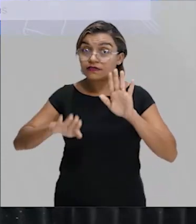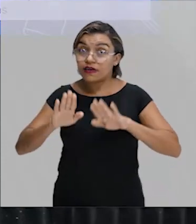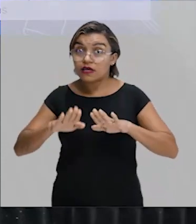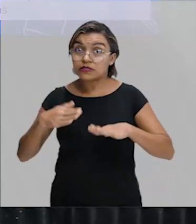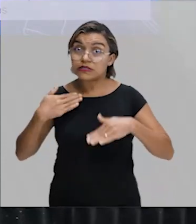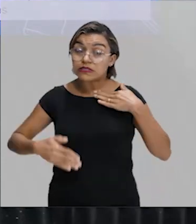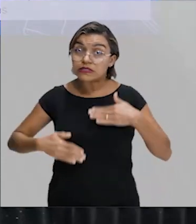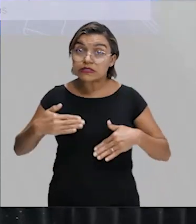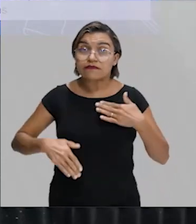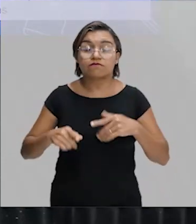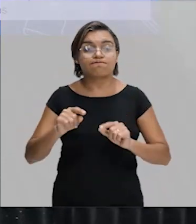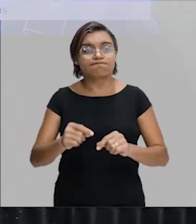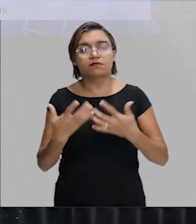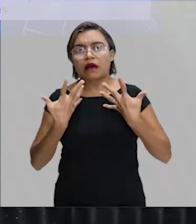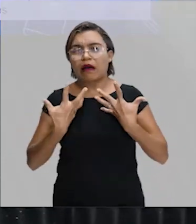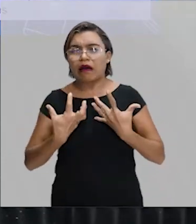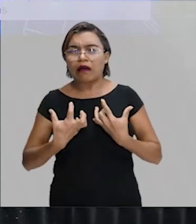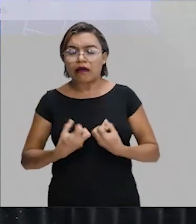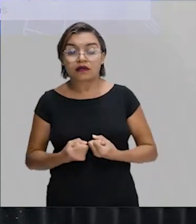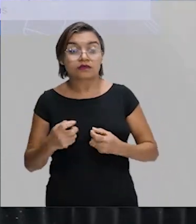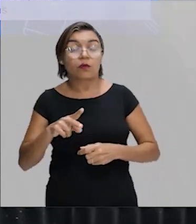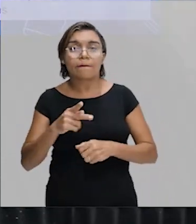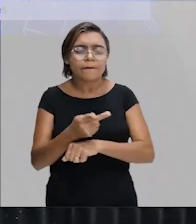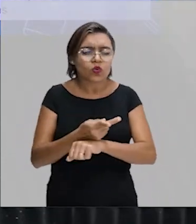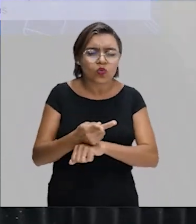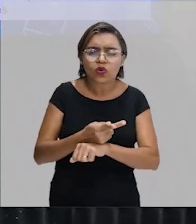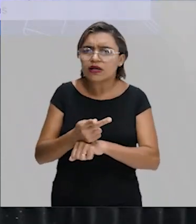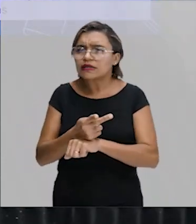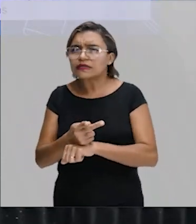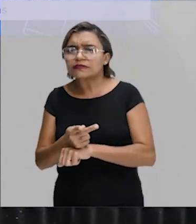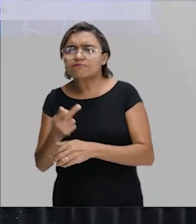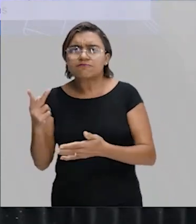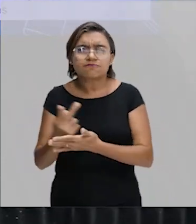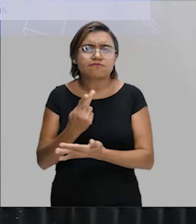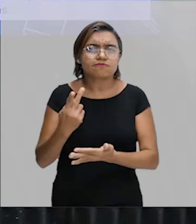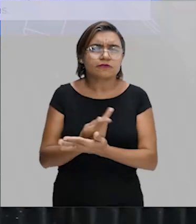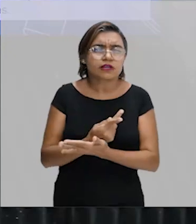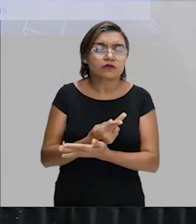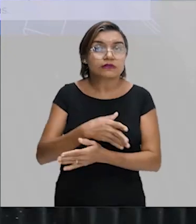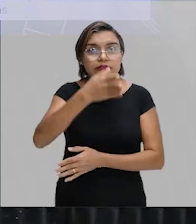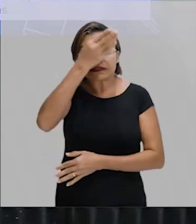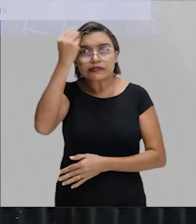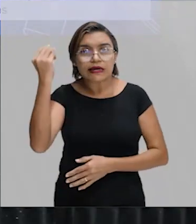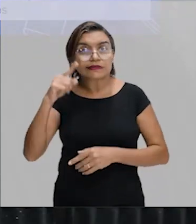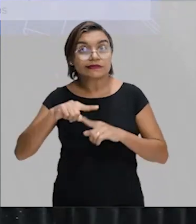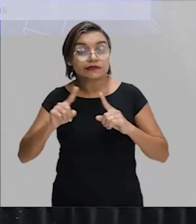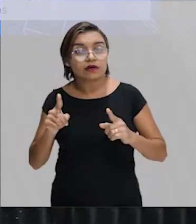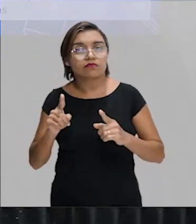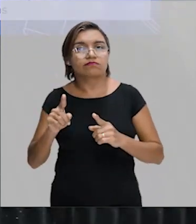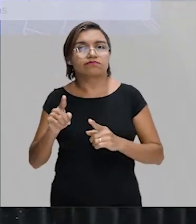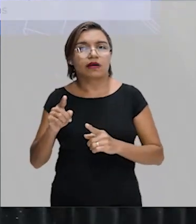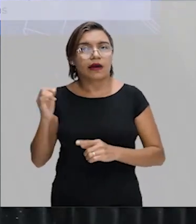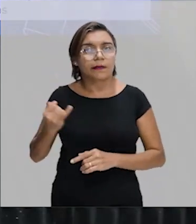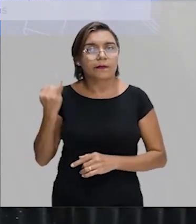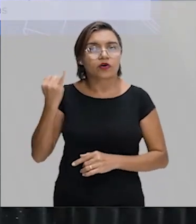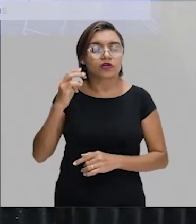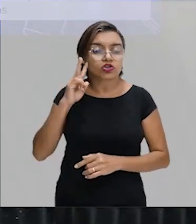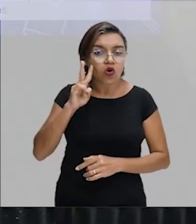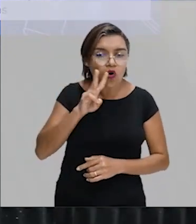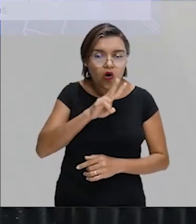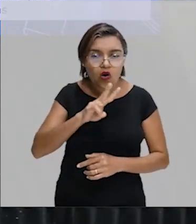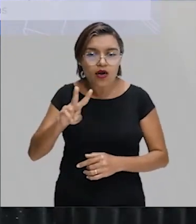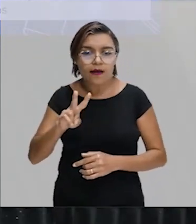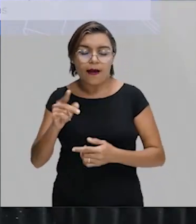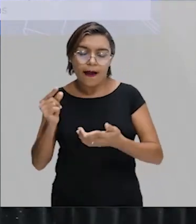esquecer que você está procurando o erro. Então, o ideal é você deixar claro. Marque esse termo, deixa bem claro. Quando você passar a vista geral na